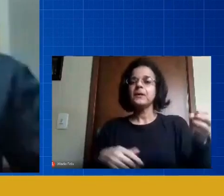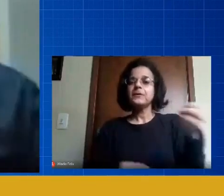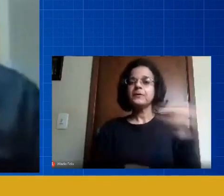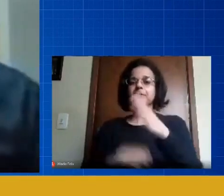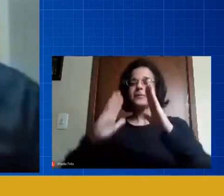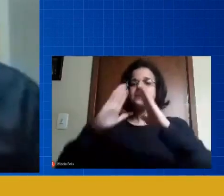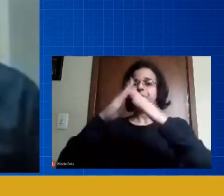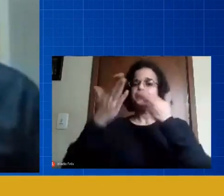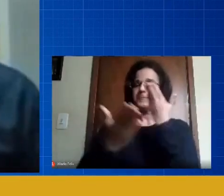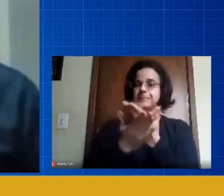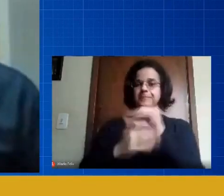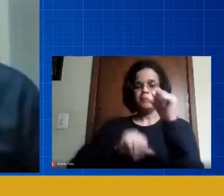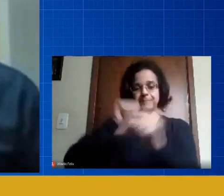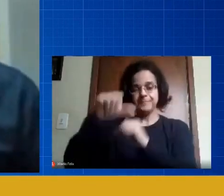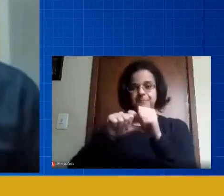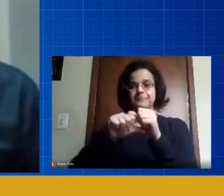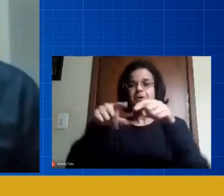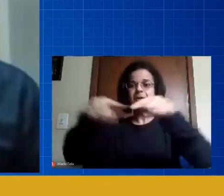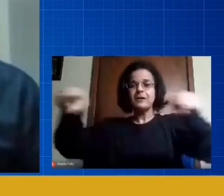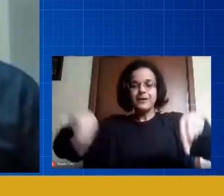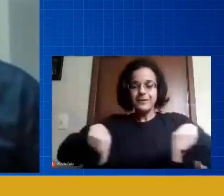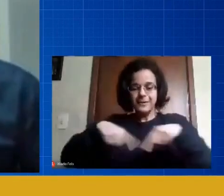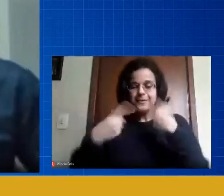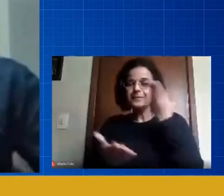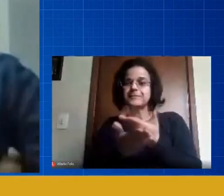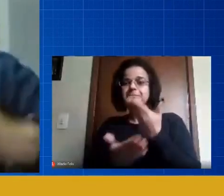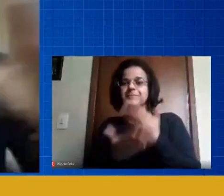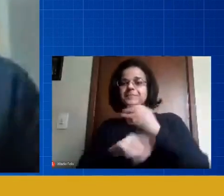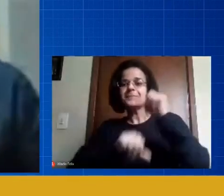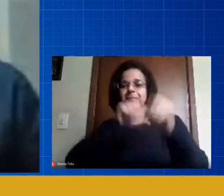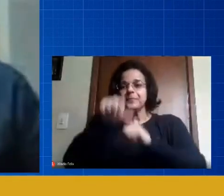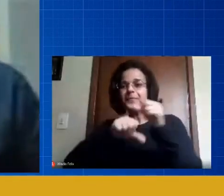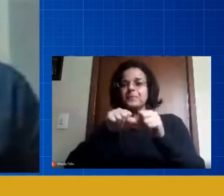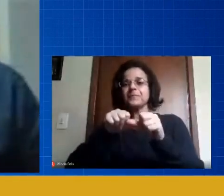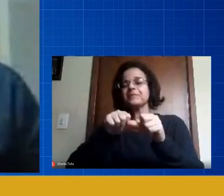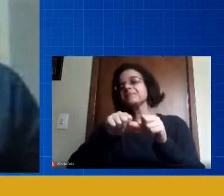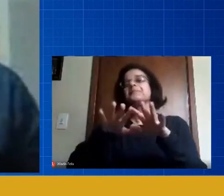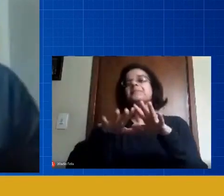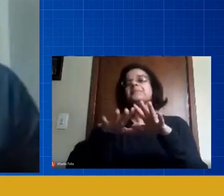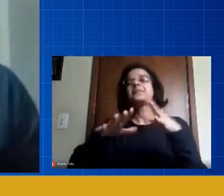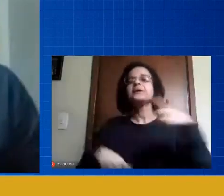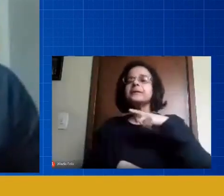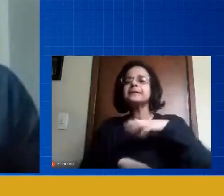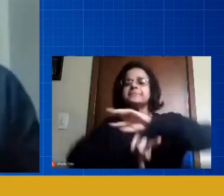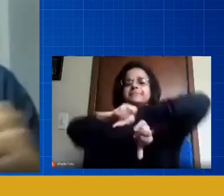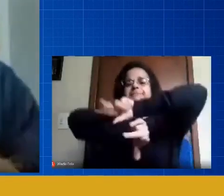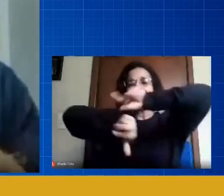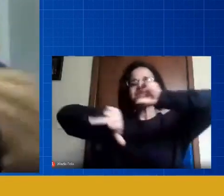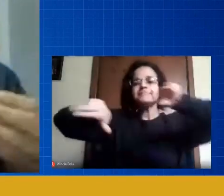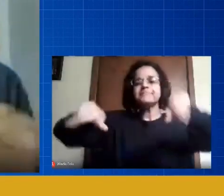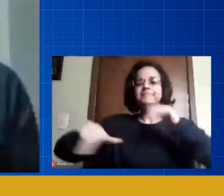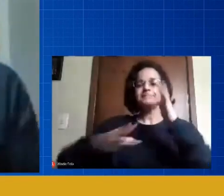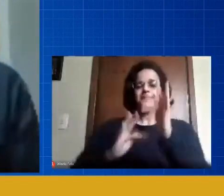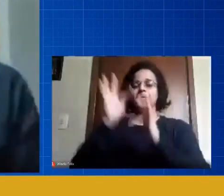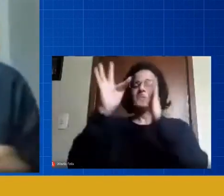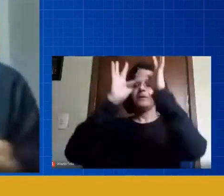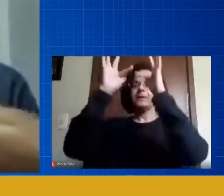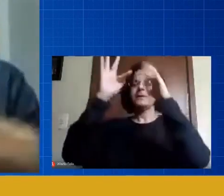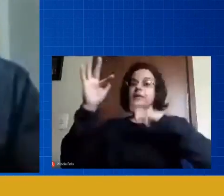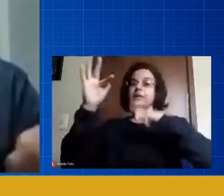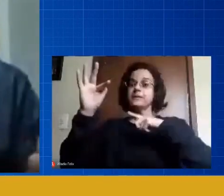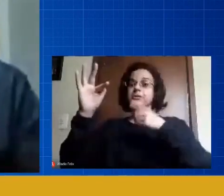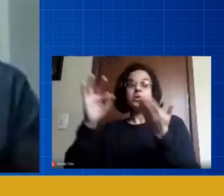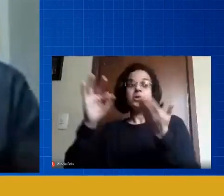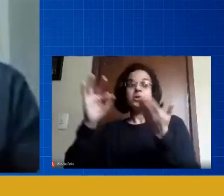mudou a nova sala de aula mudou uma série de tecnologias que existiam que muitos professores